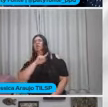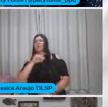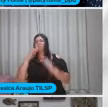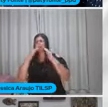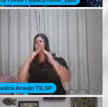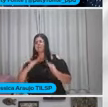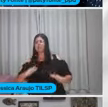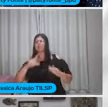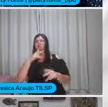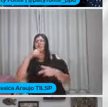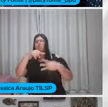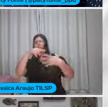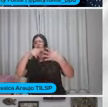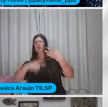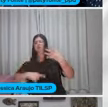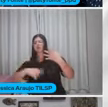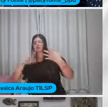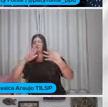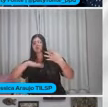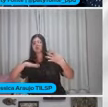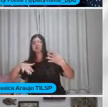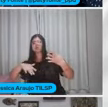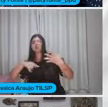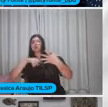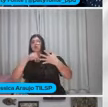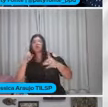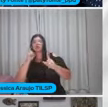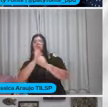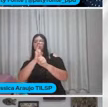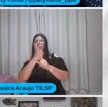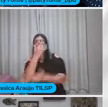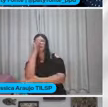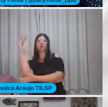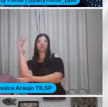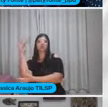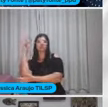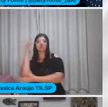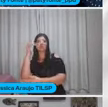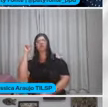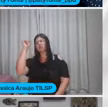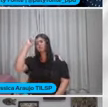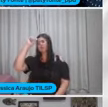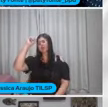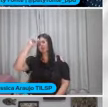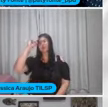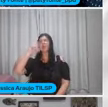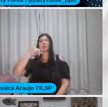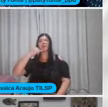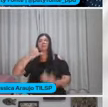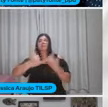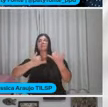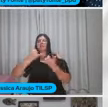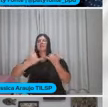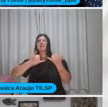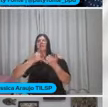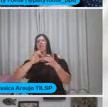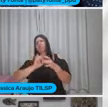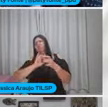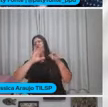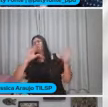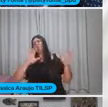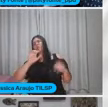Desses quatro passos Da infância Para o encontro Com a natureza Diariamente Olha só Brincar ao ar livre